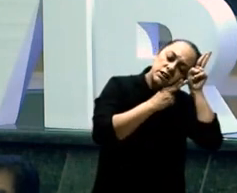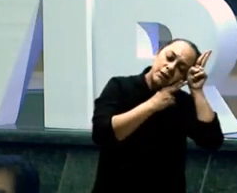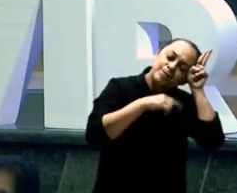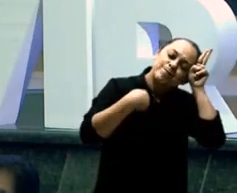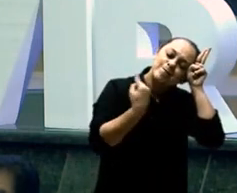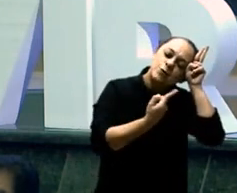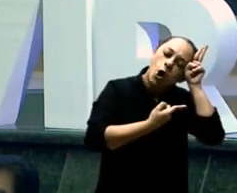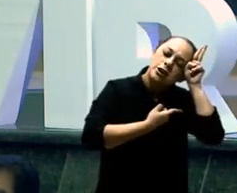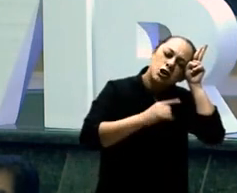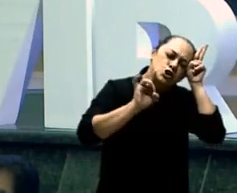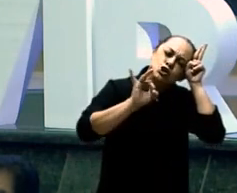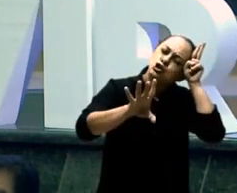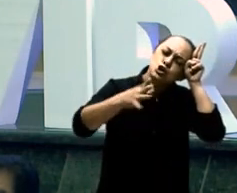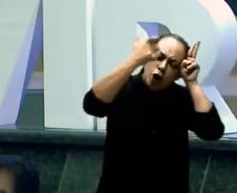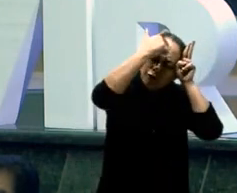daquele dia Então para de parecer